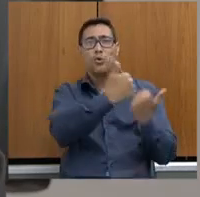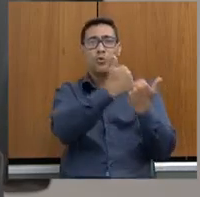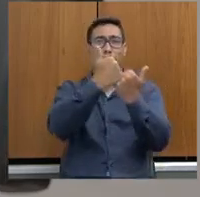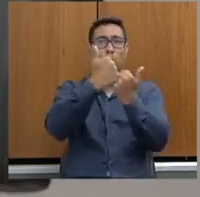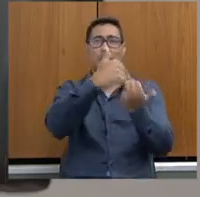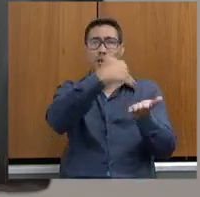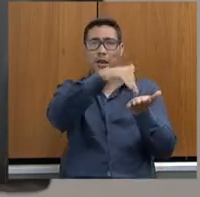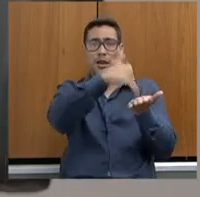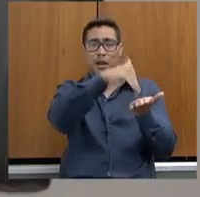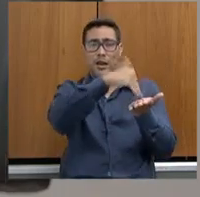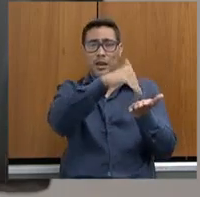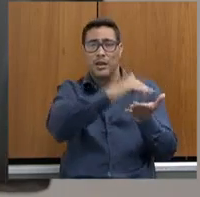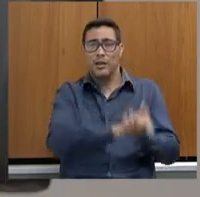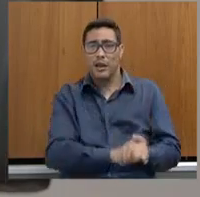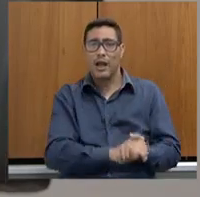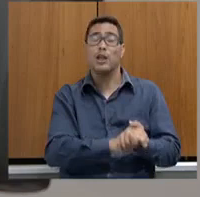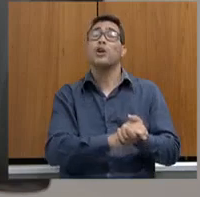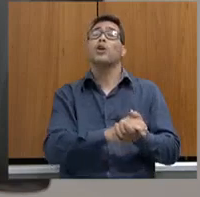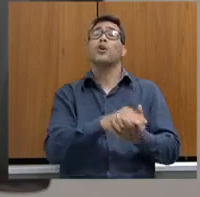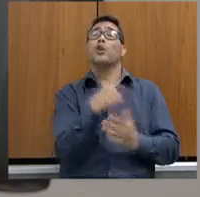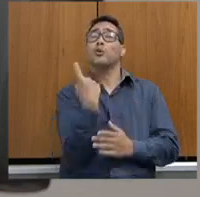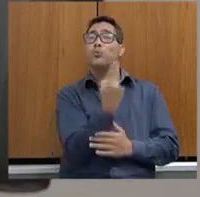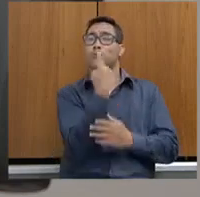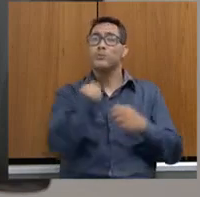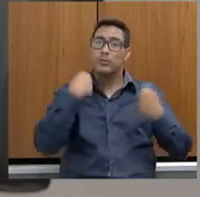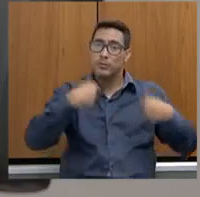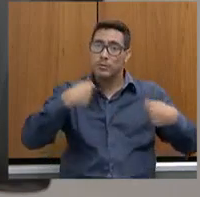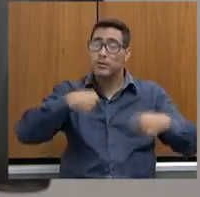turma que compete, falaram, olha, nós precisamos solucionar.